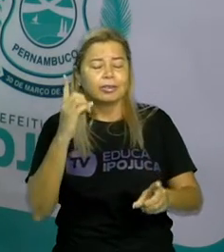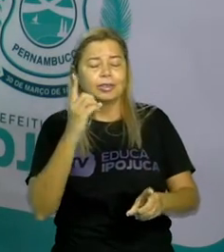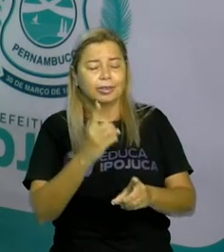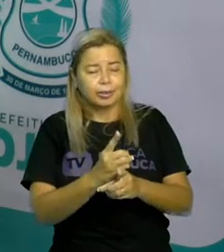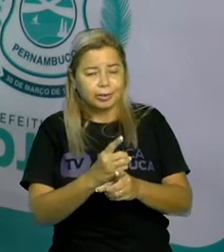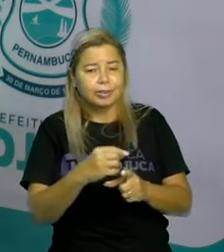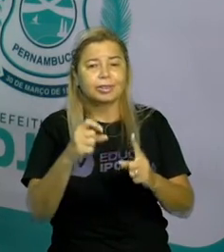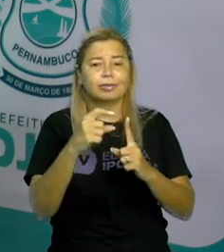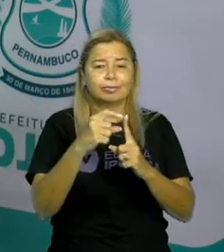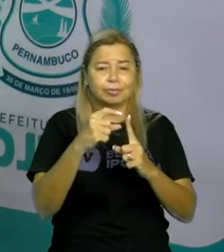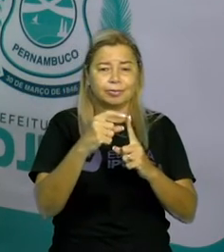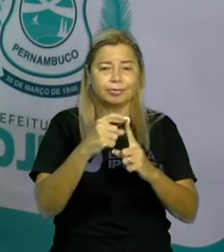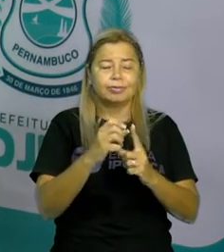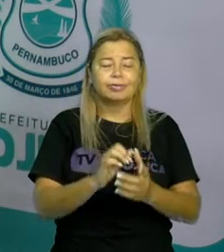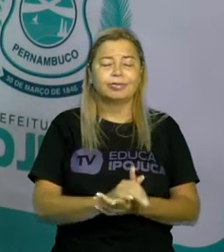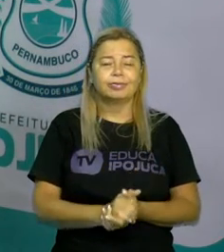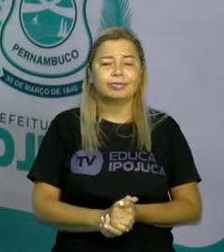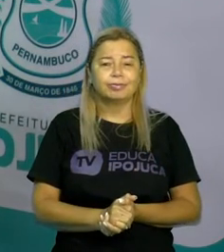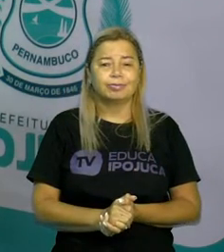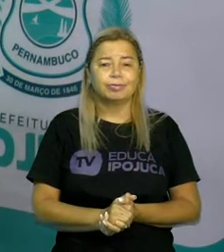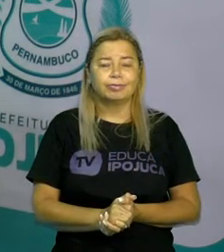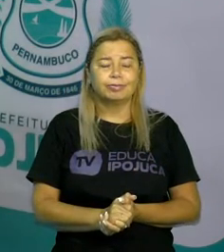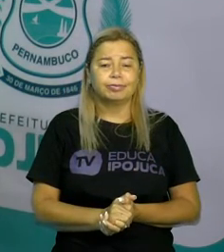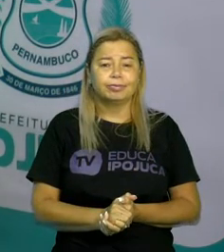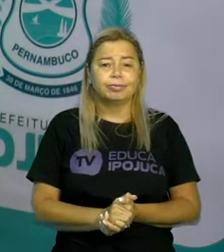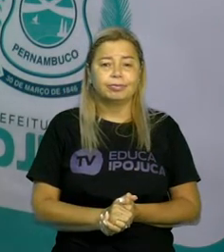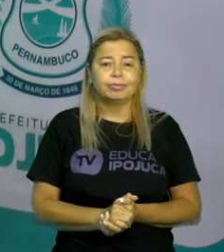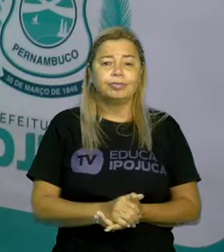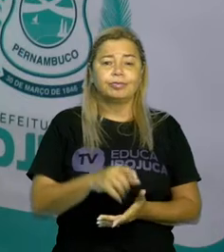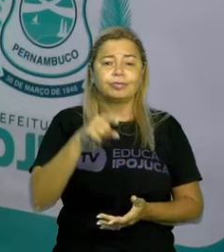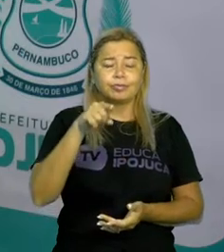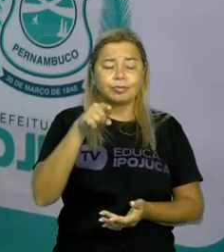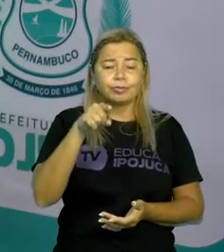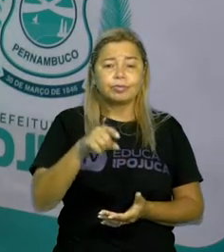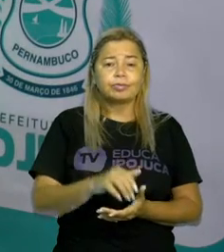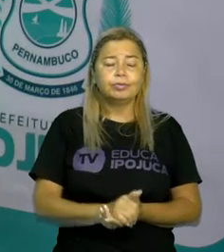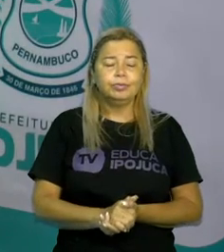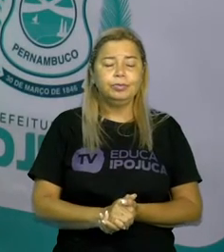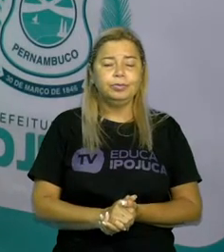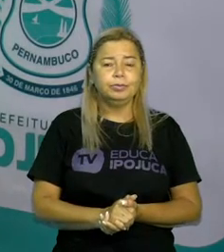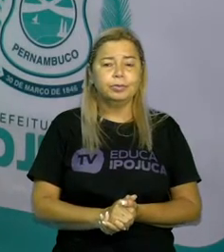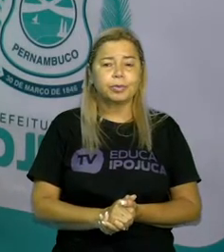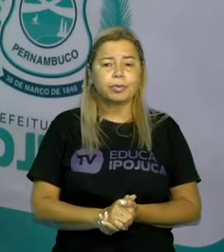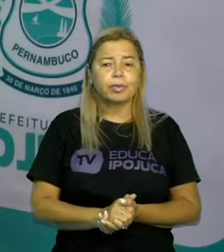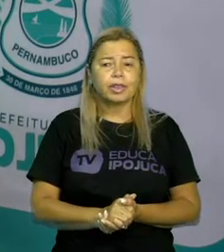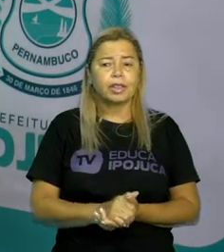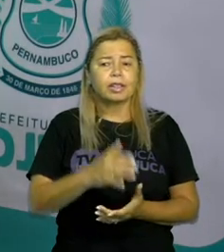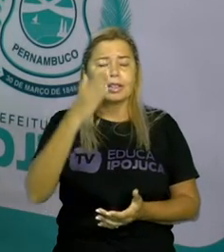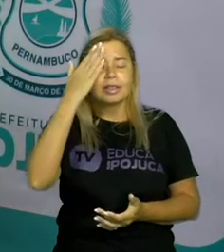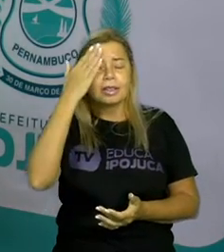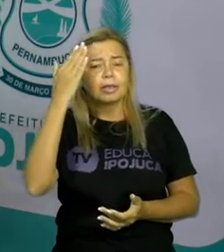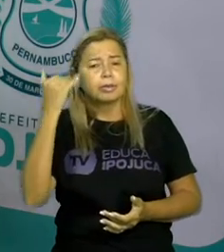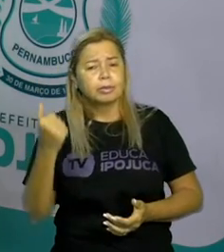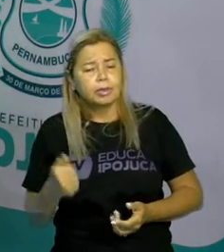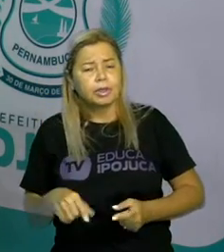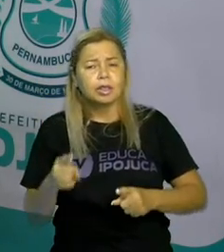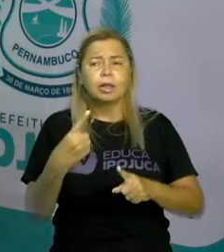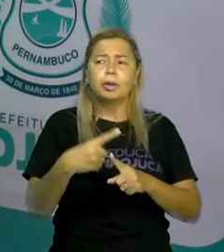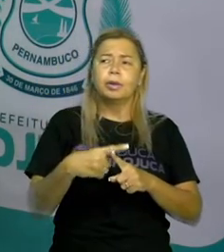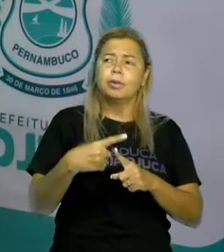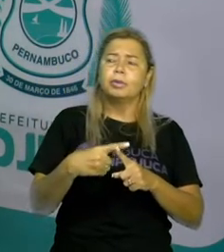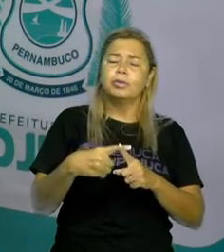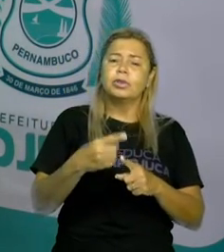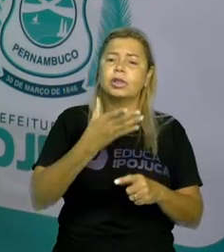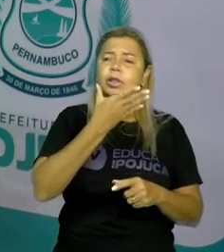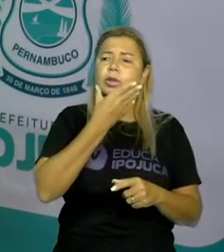palavra no dicionário, né? Você sabia que? Por que homem se escreve com H? Quem